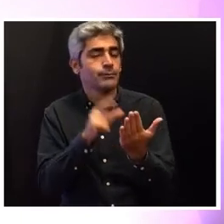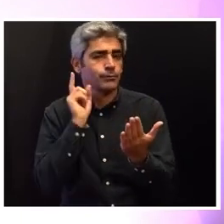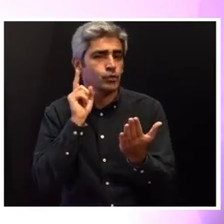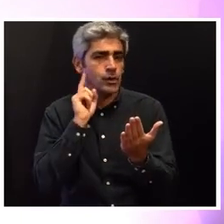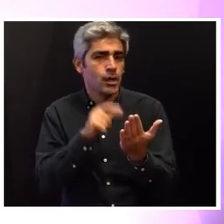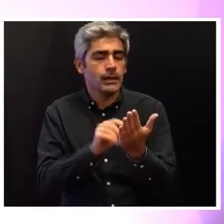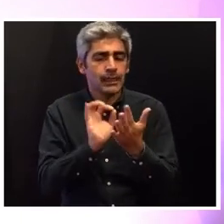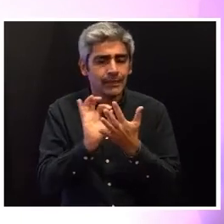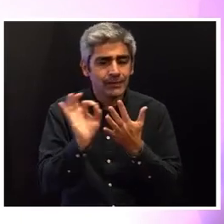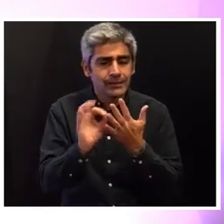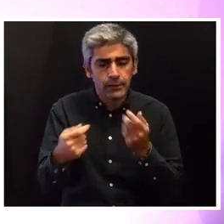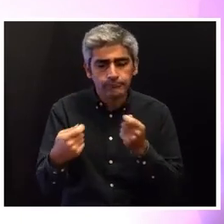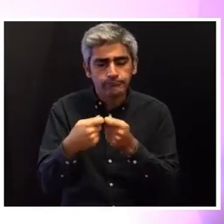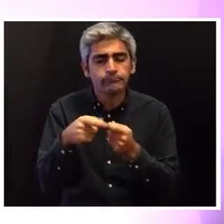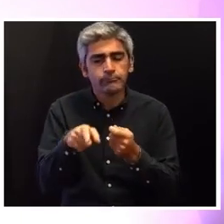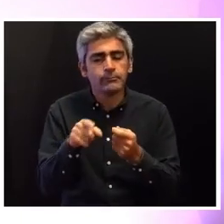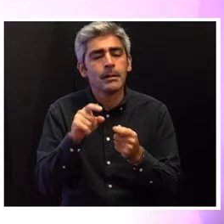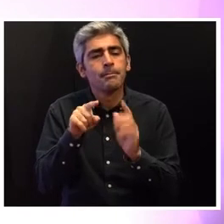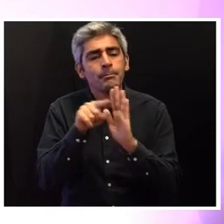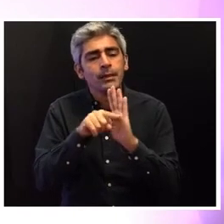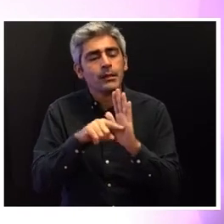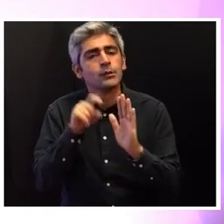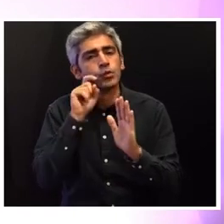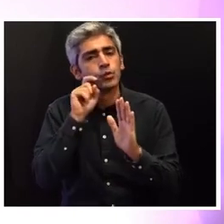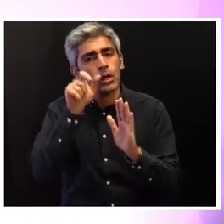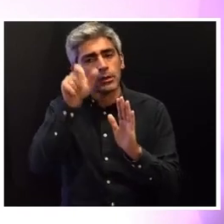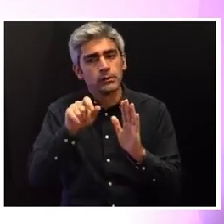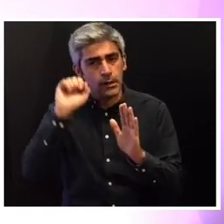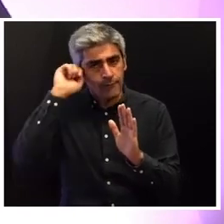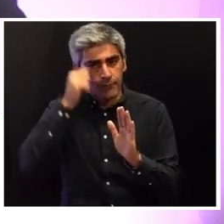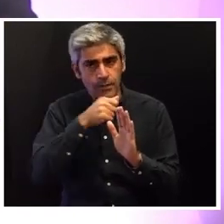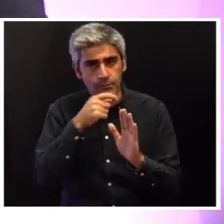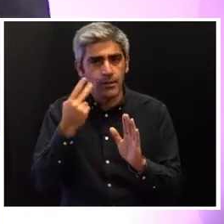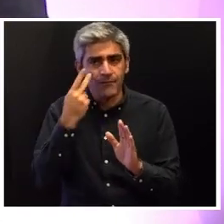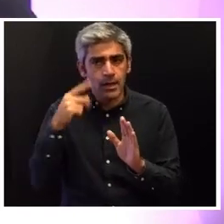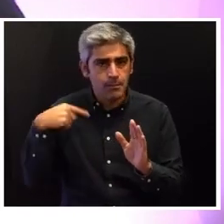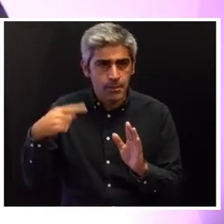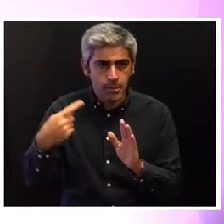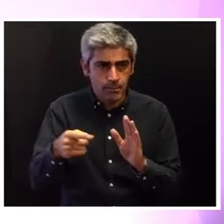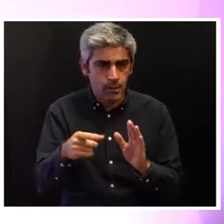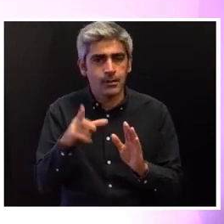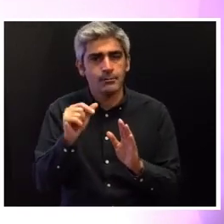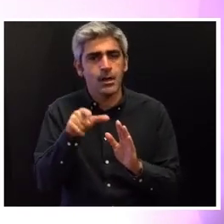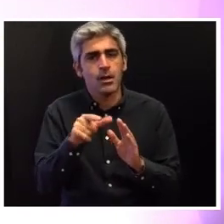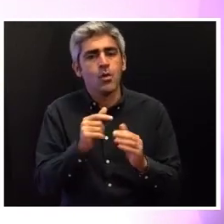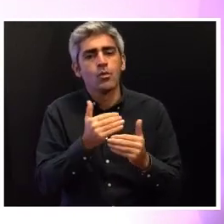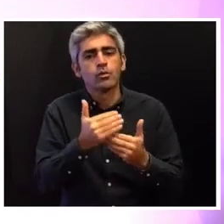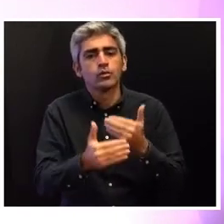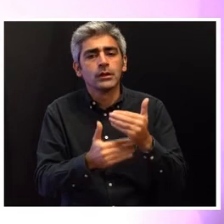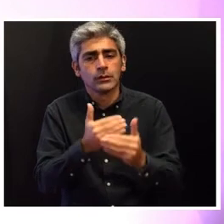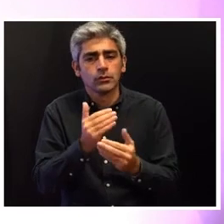implementação de medidas de segurança à vítima na vida cotidiana e nas diligências processuais